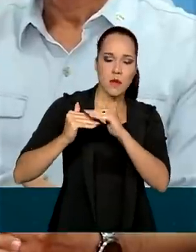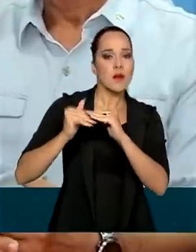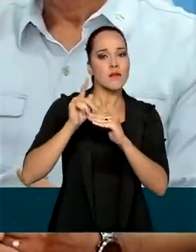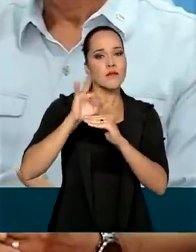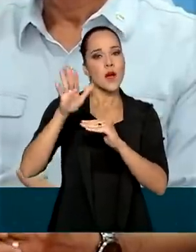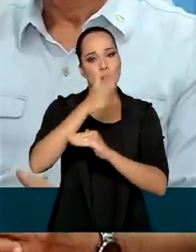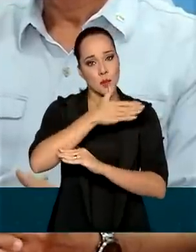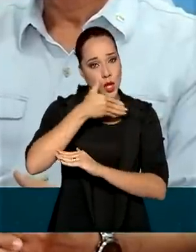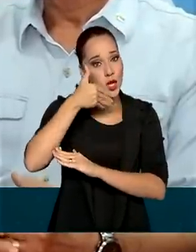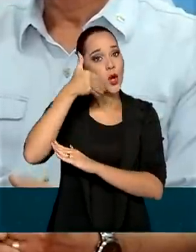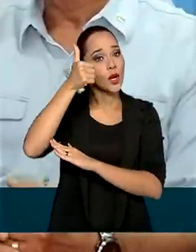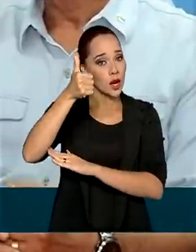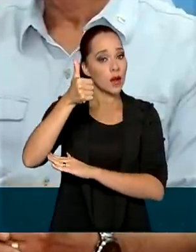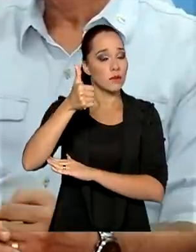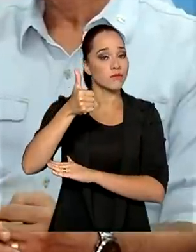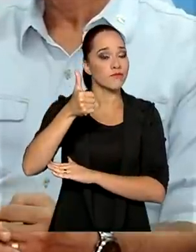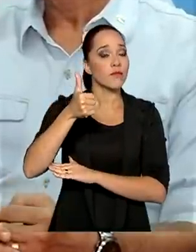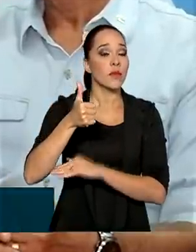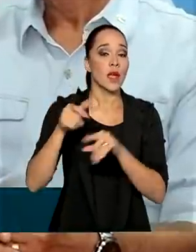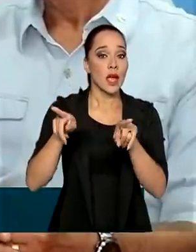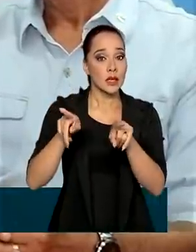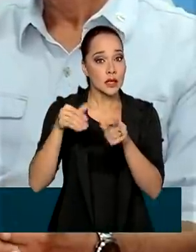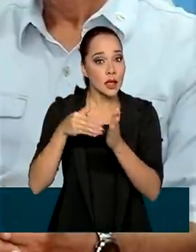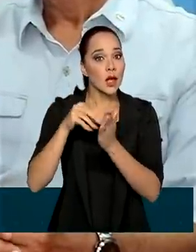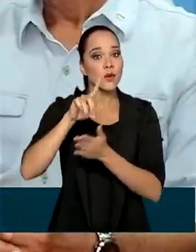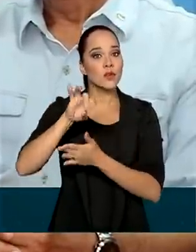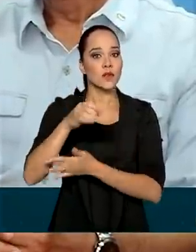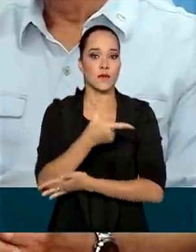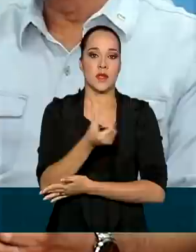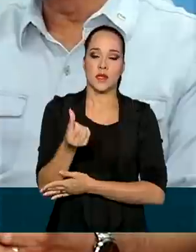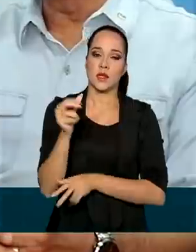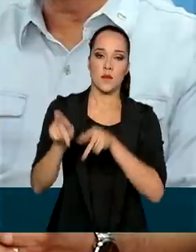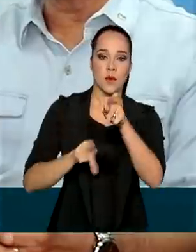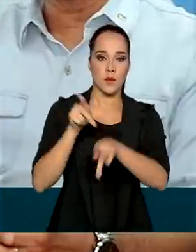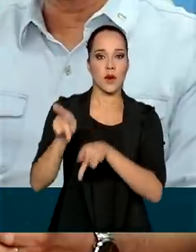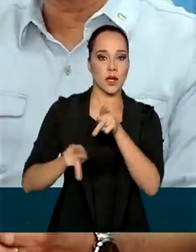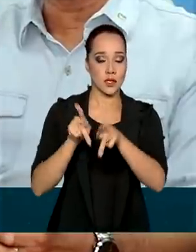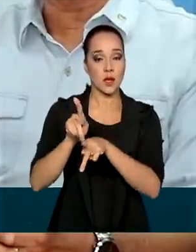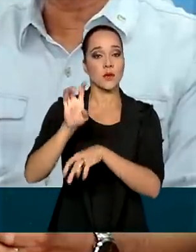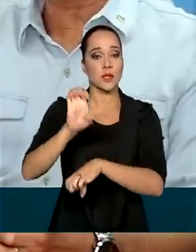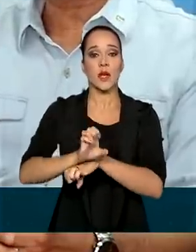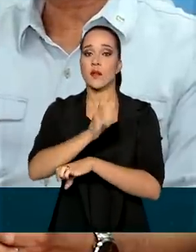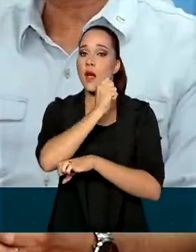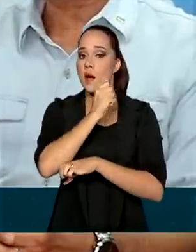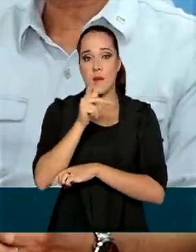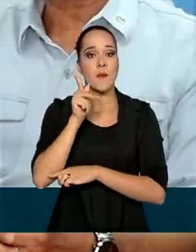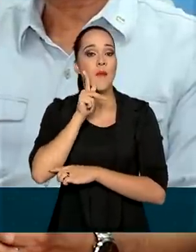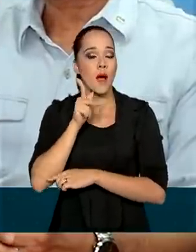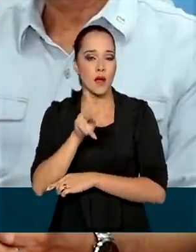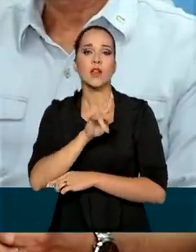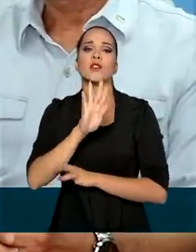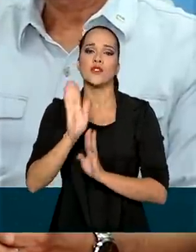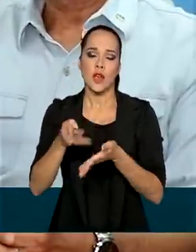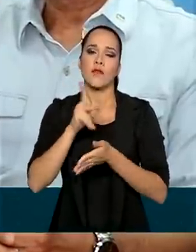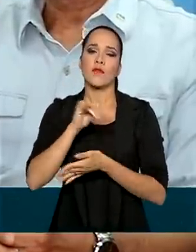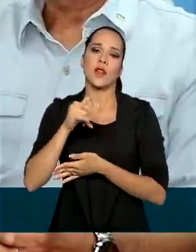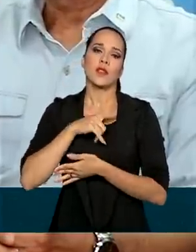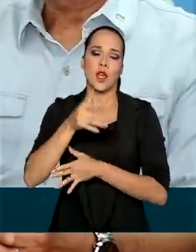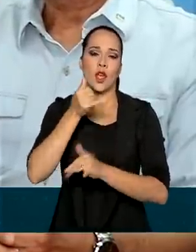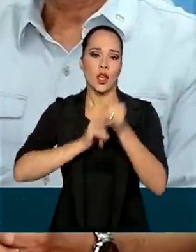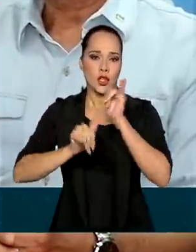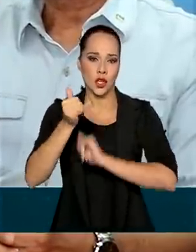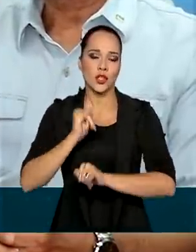aumentado e até o dia 26, a população do Amapá terá energia